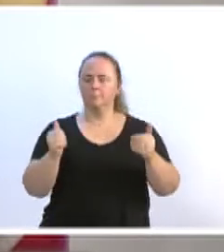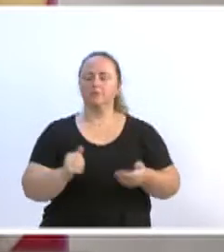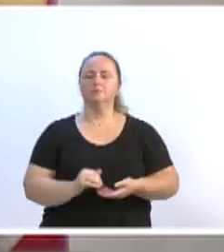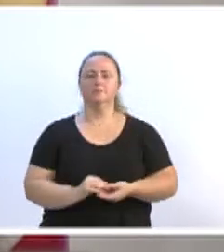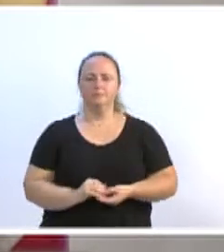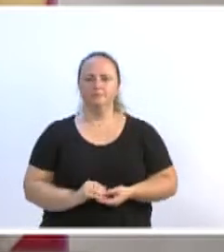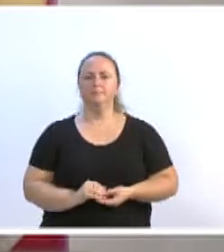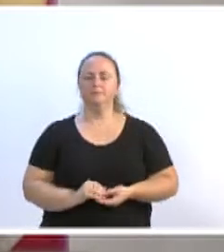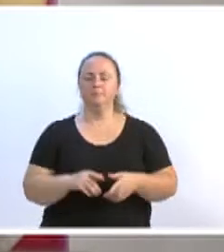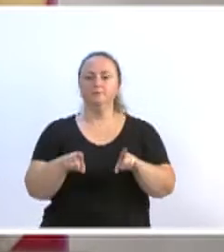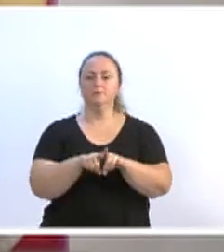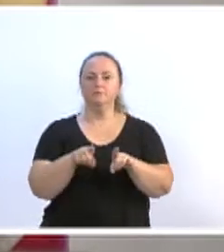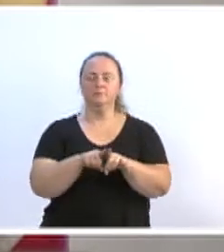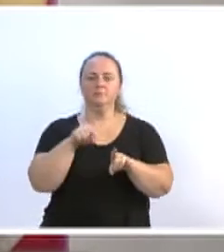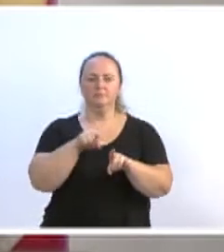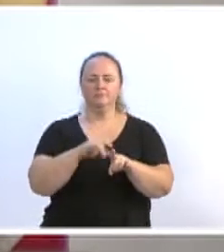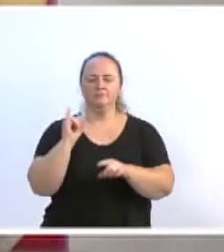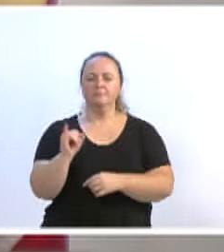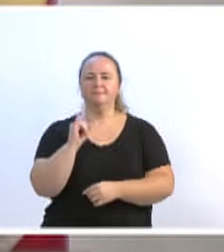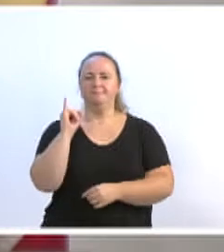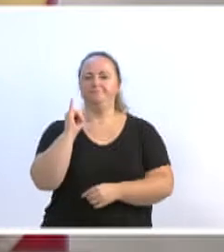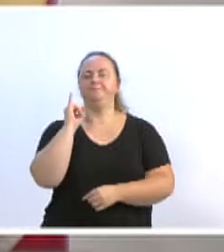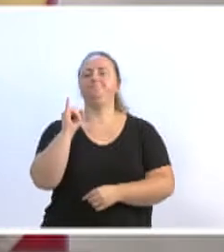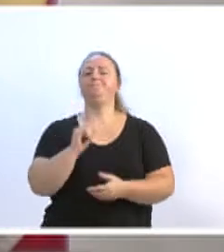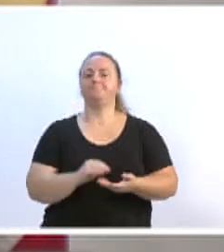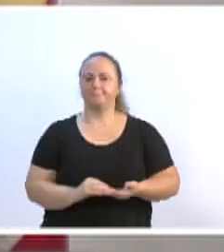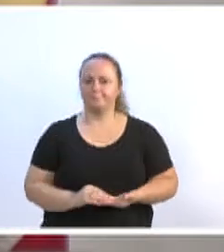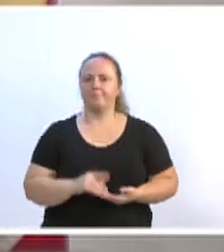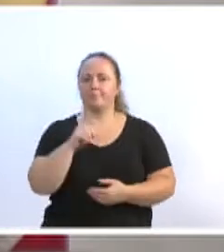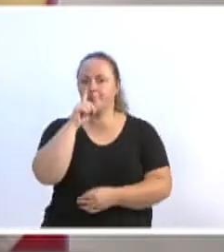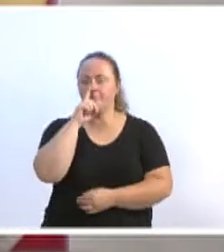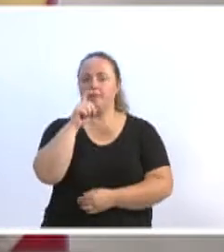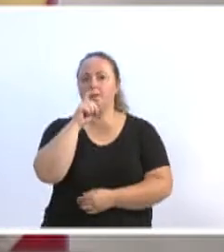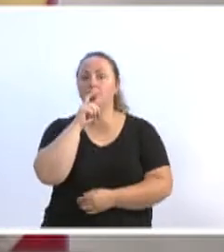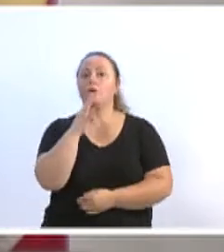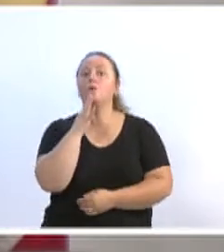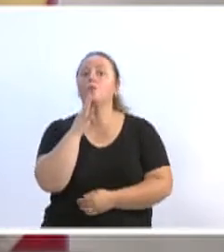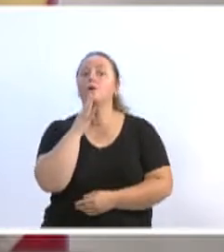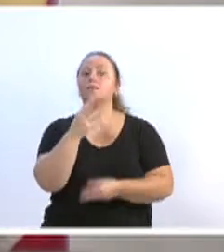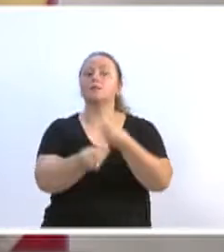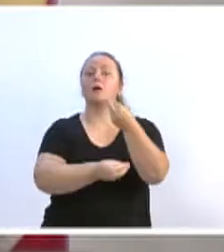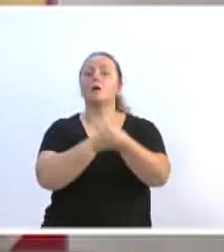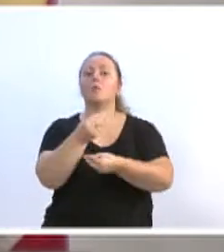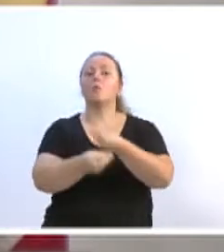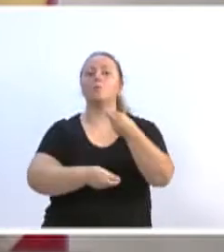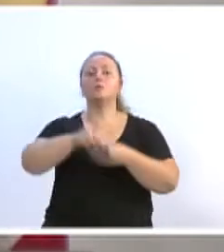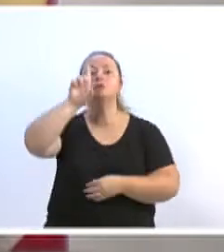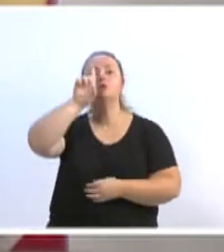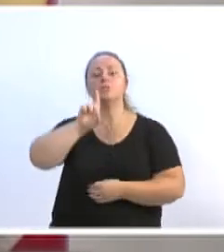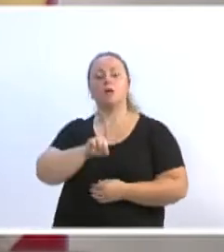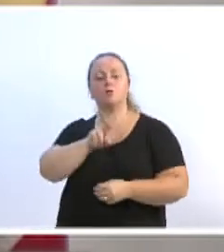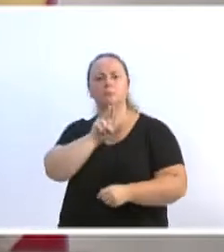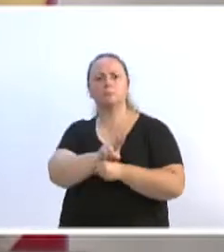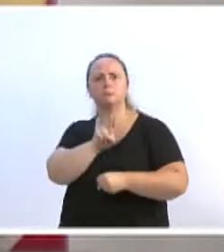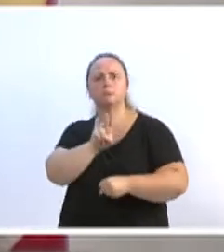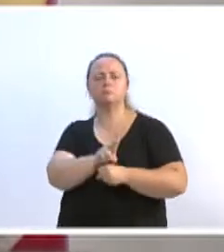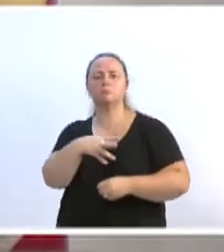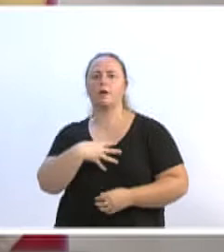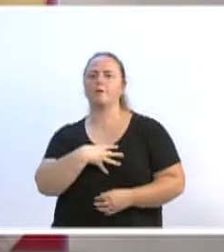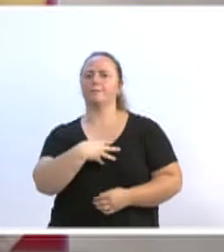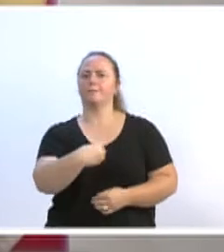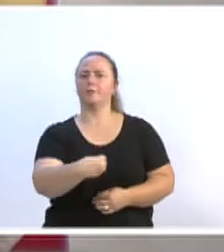eles falam da importância dos pais conhecerem os seus direitos em relação à proteção dos seus filhos, em